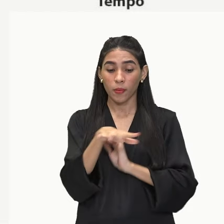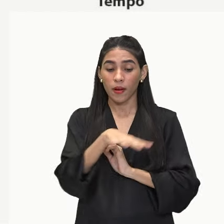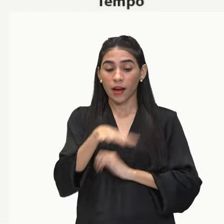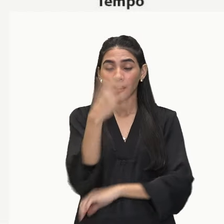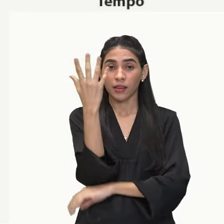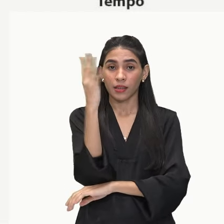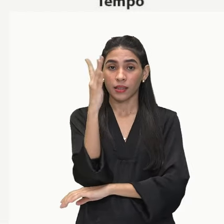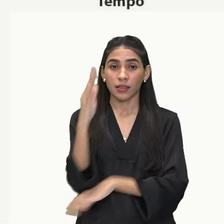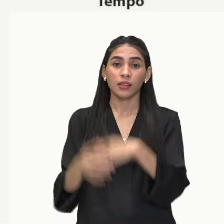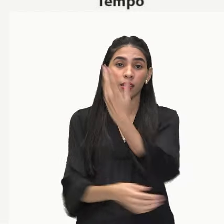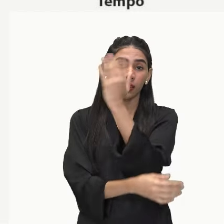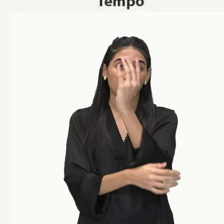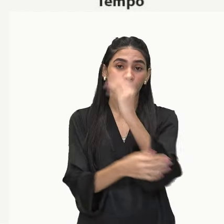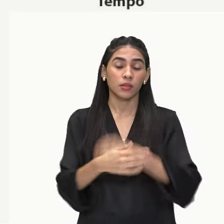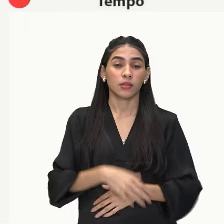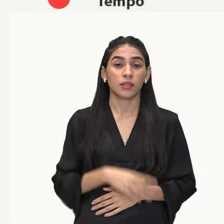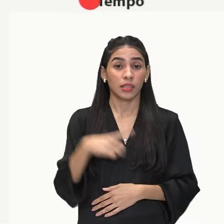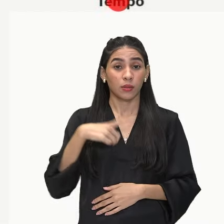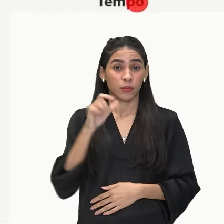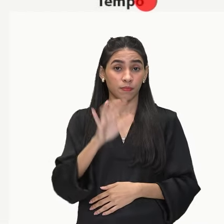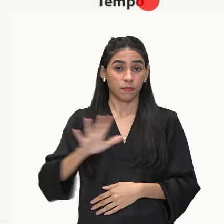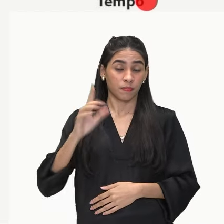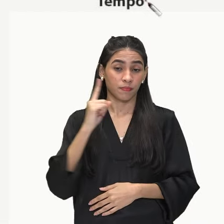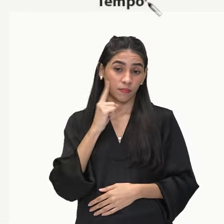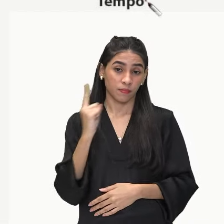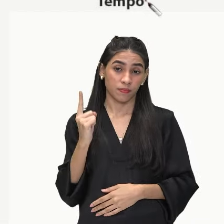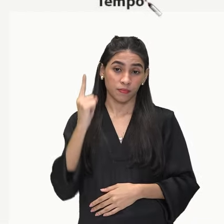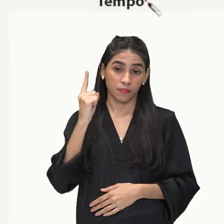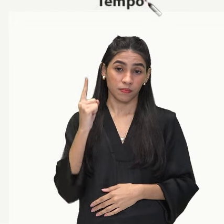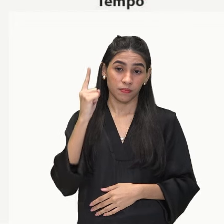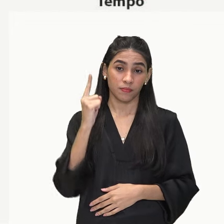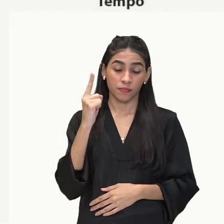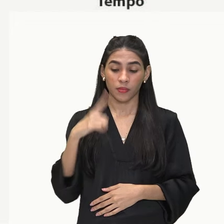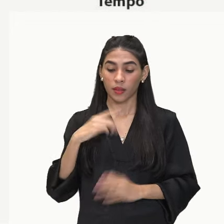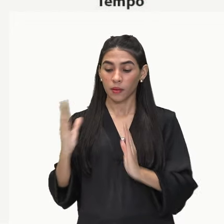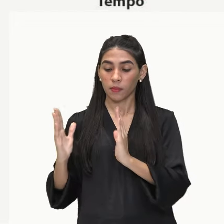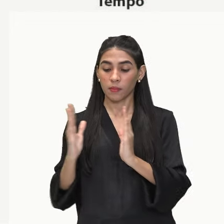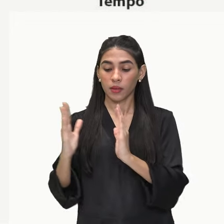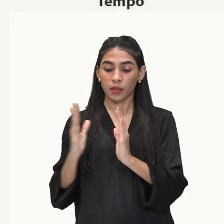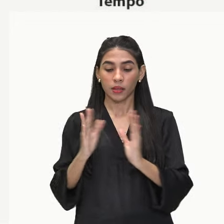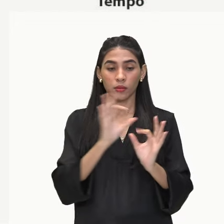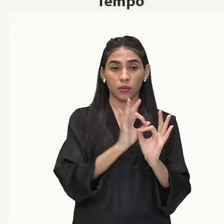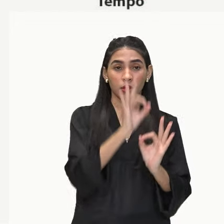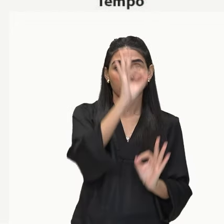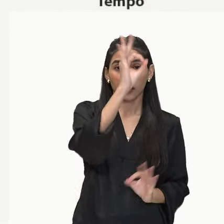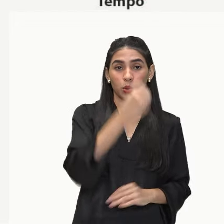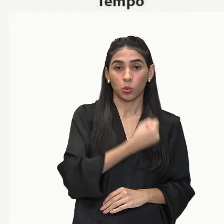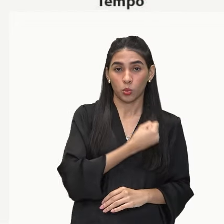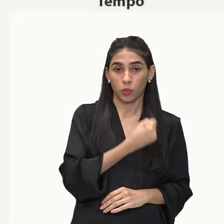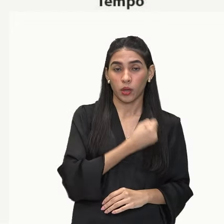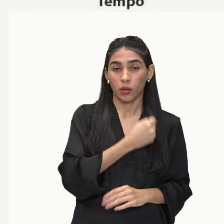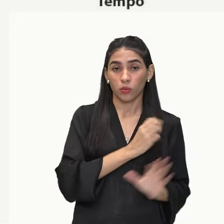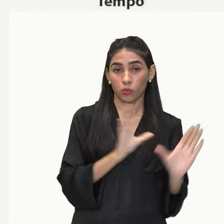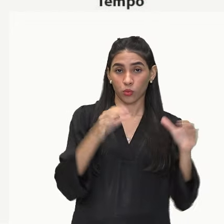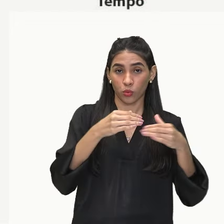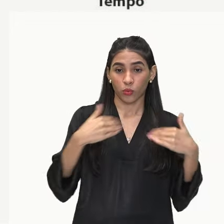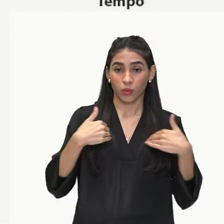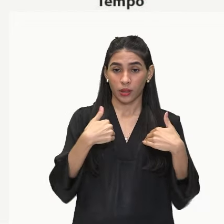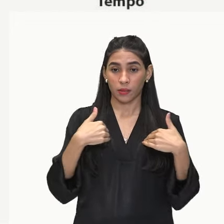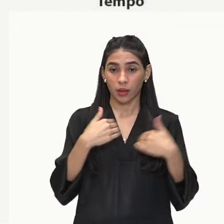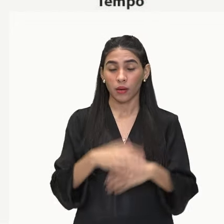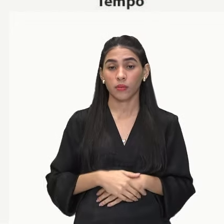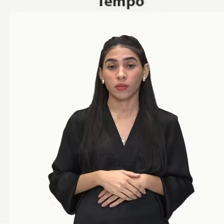Né? Então, a gente tem aqui esse gráfico, onde a gente observa o tempo e o número de indivíduos. E aqui, em